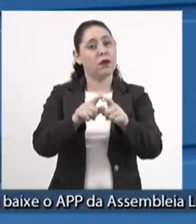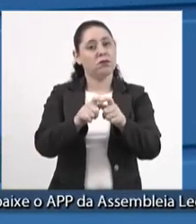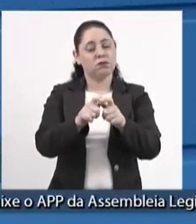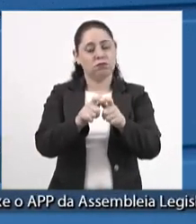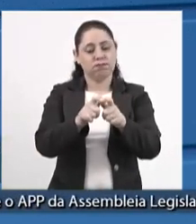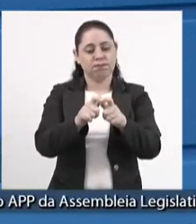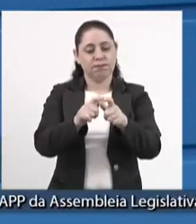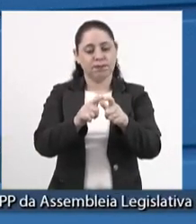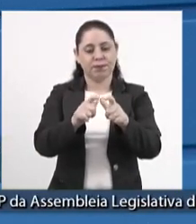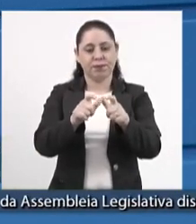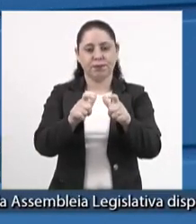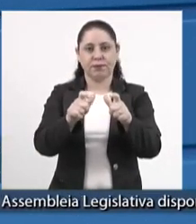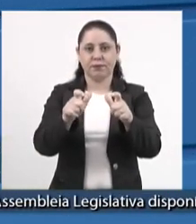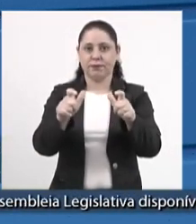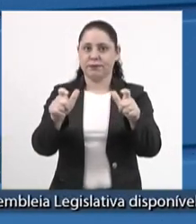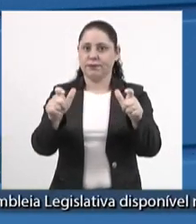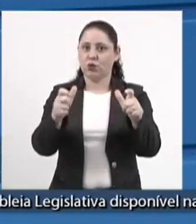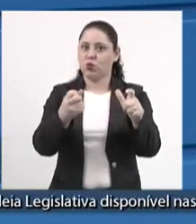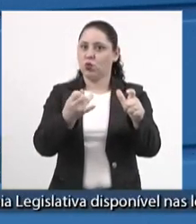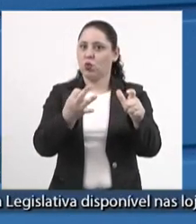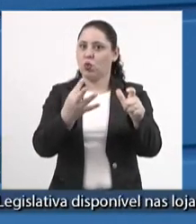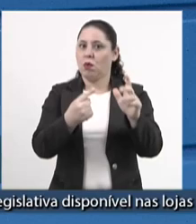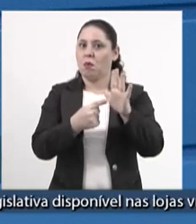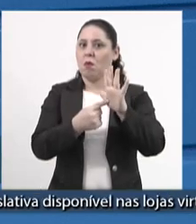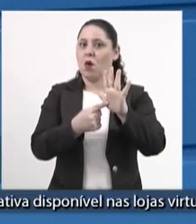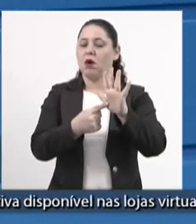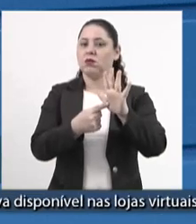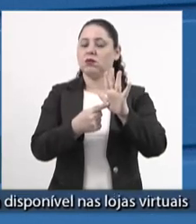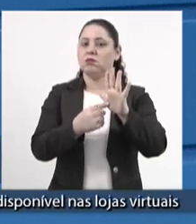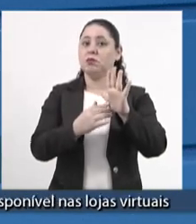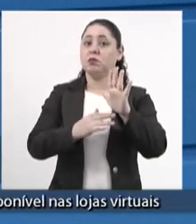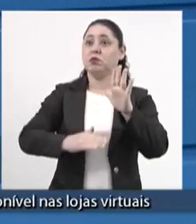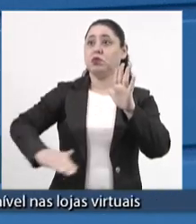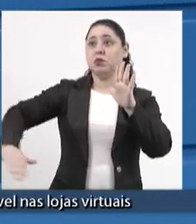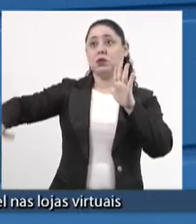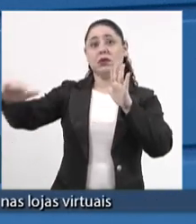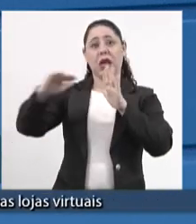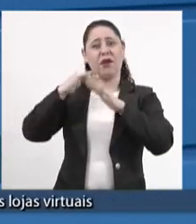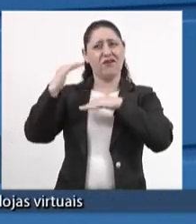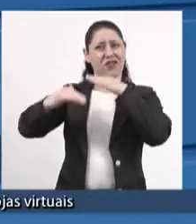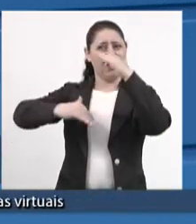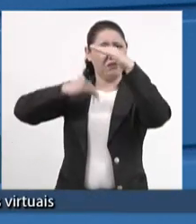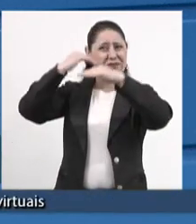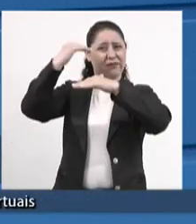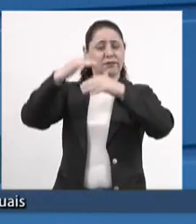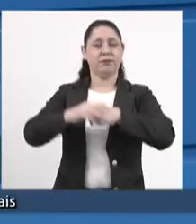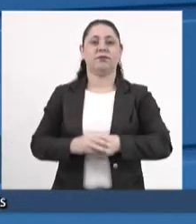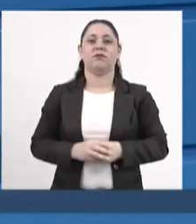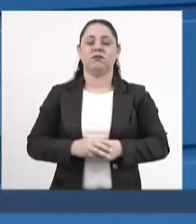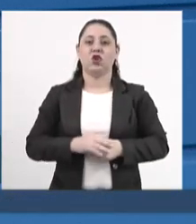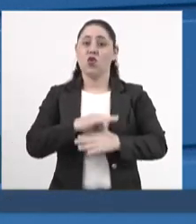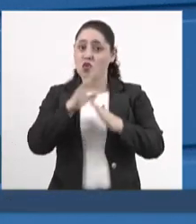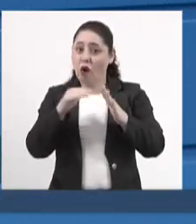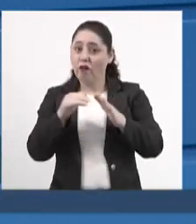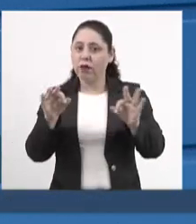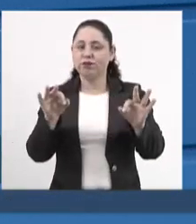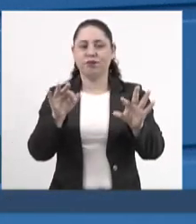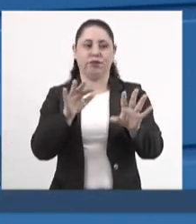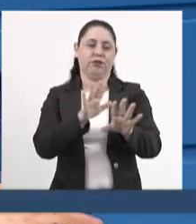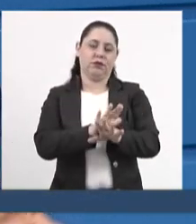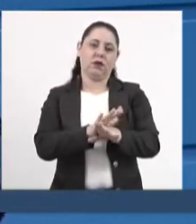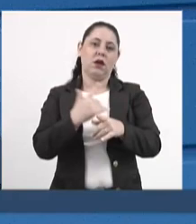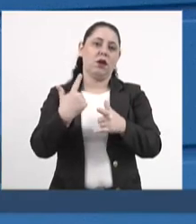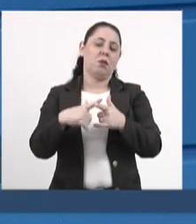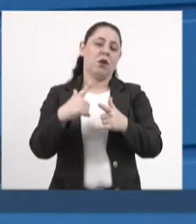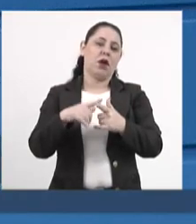crescimento cujos números estão expressados hoje aí. Isso tudo vai acabar, porque